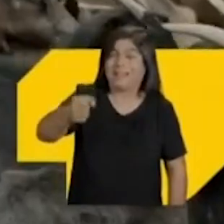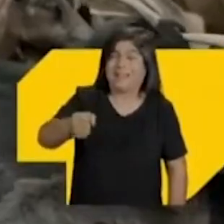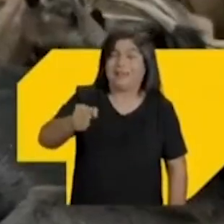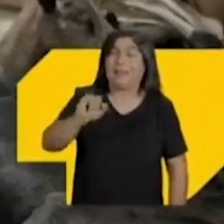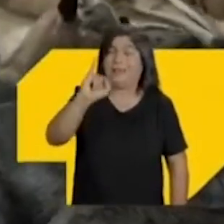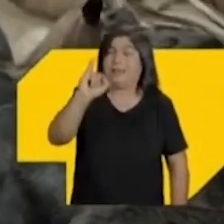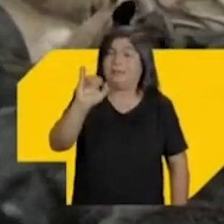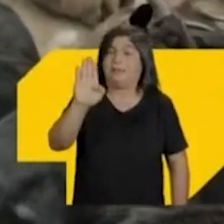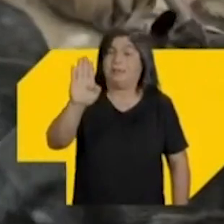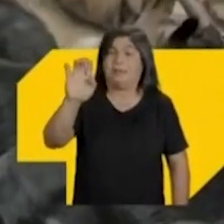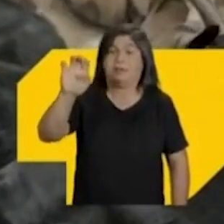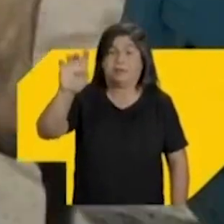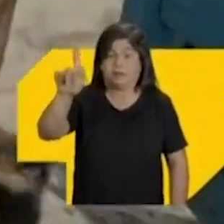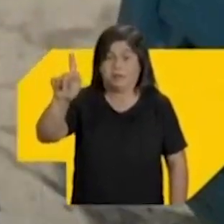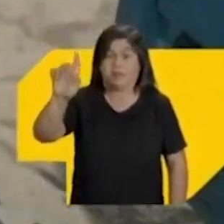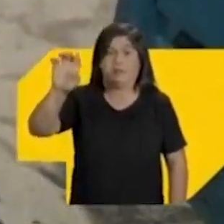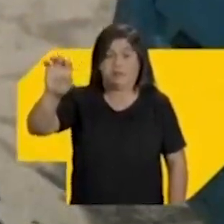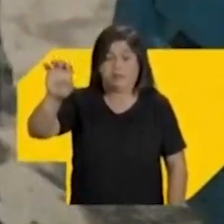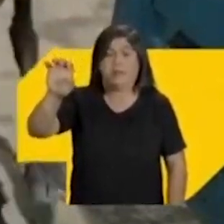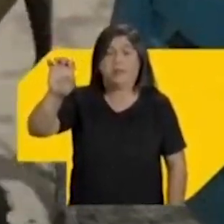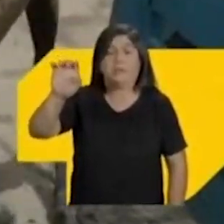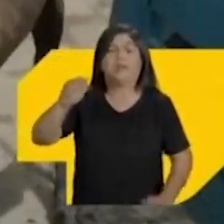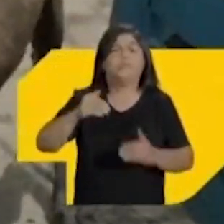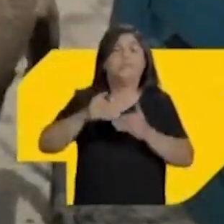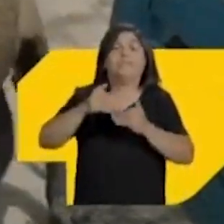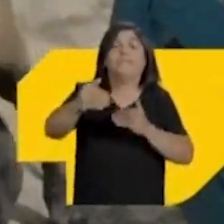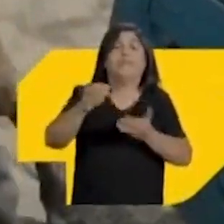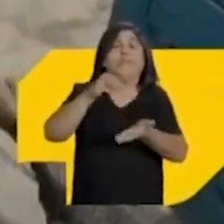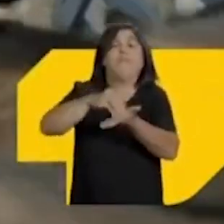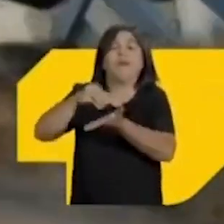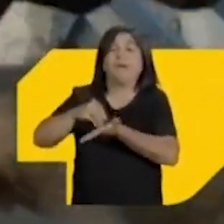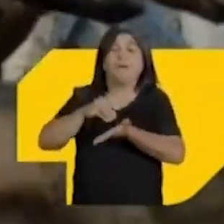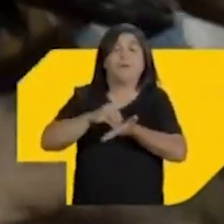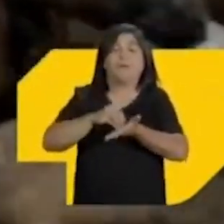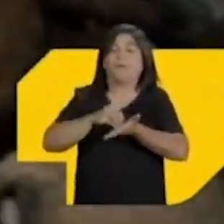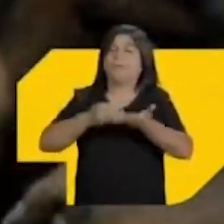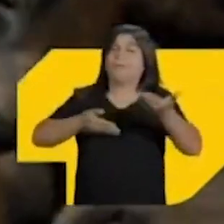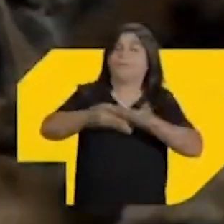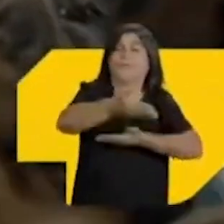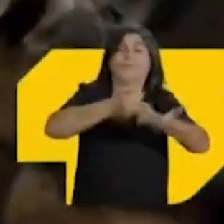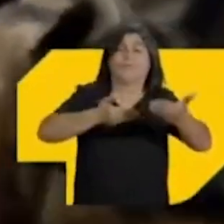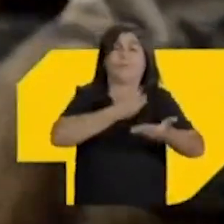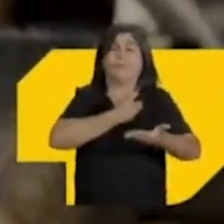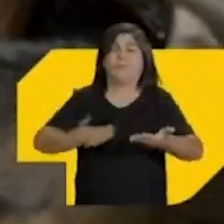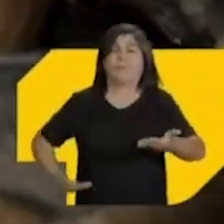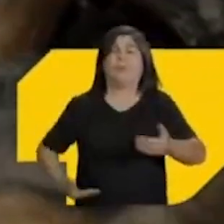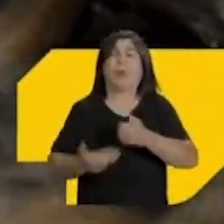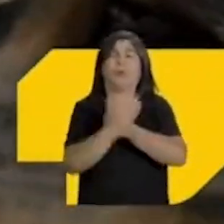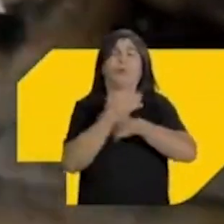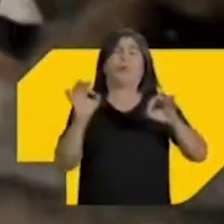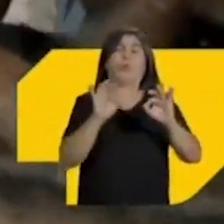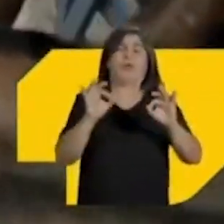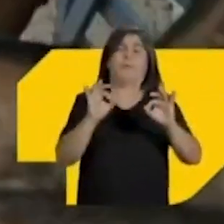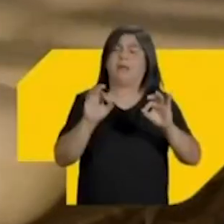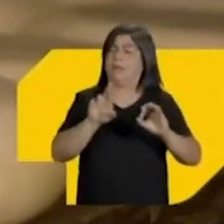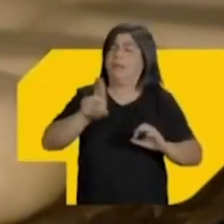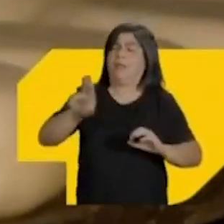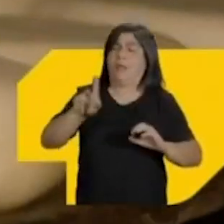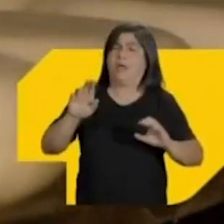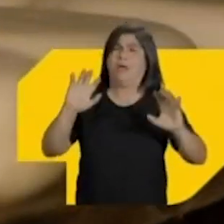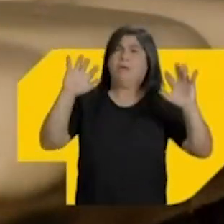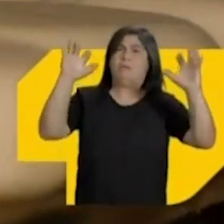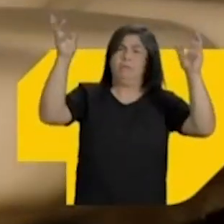do IBGE, correndo sério risco de perder esse posto justamente por falta de interação do poder público, não por questões climáticas.